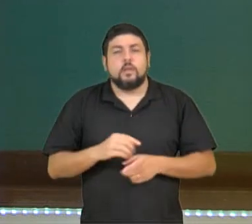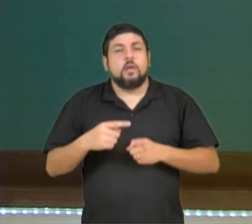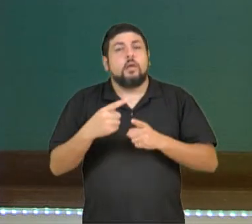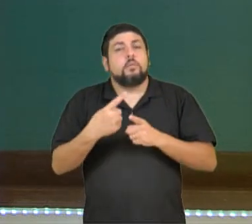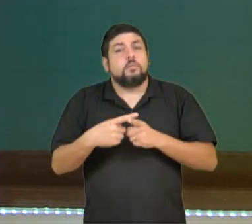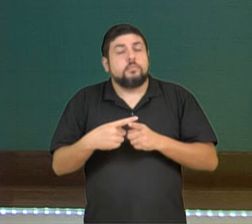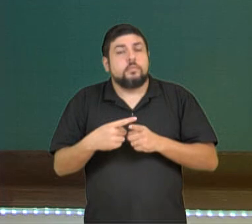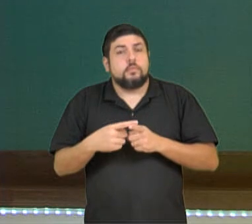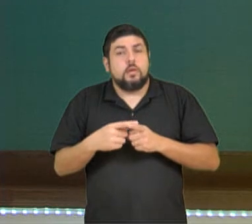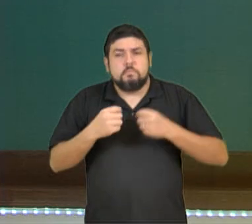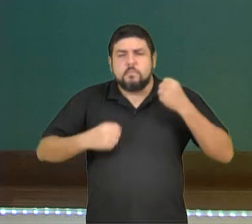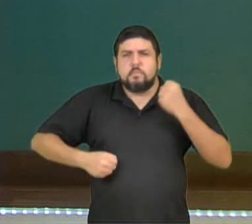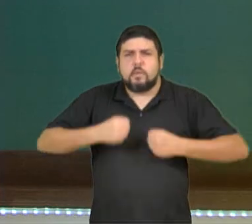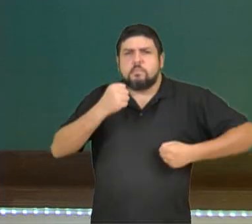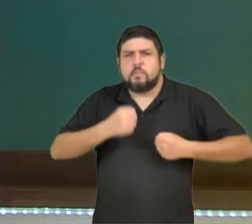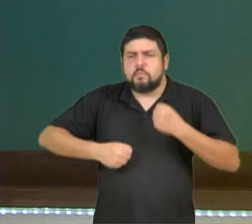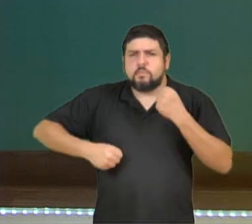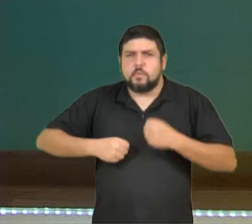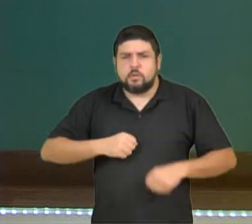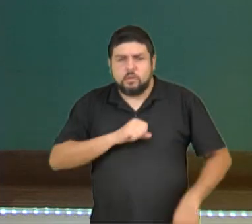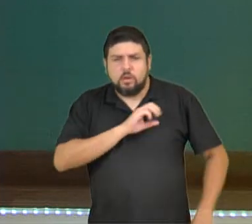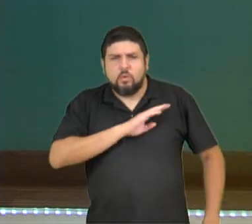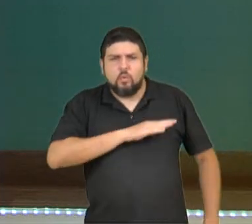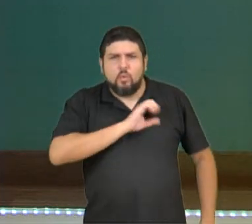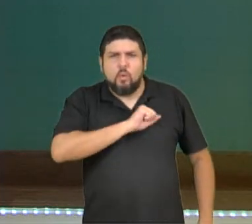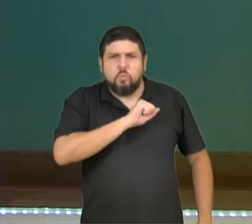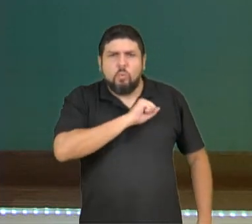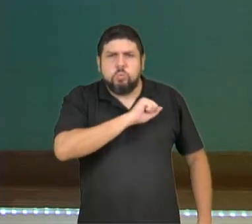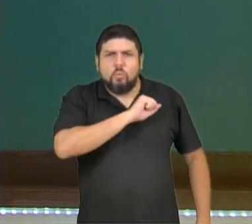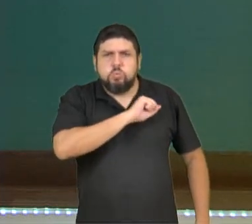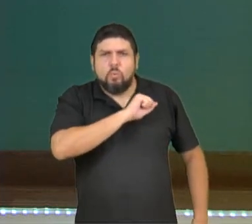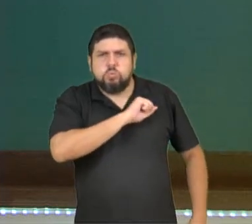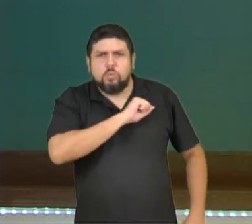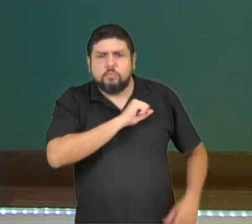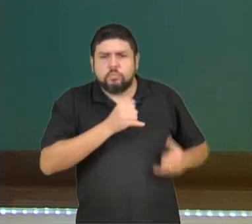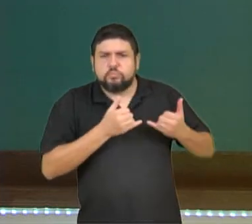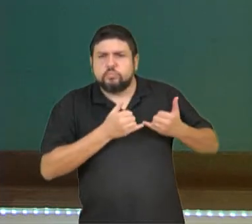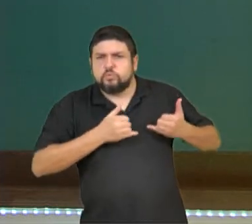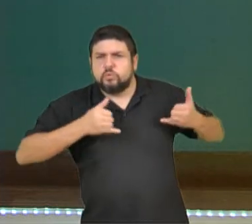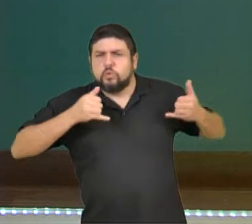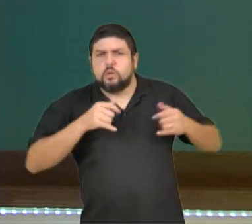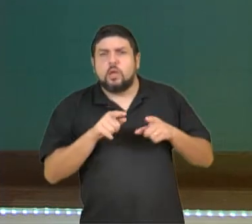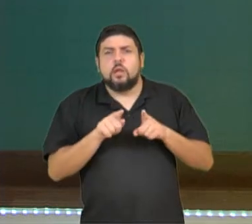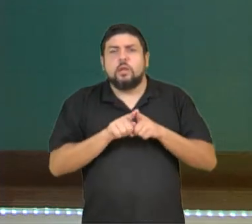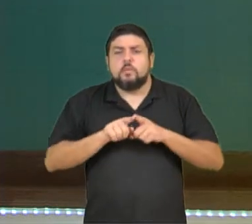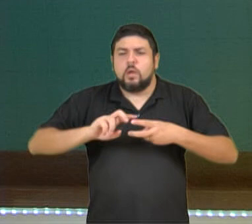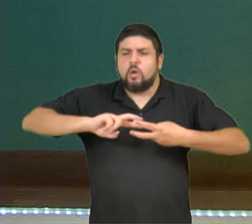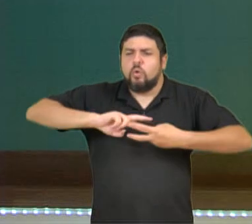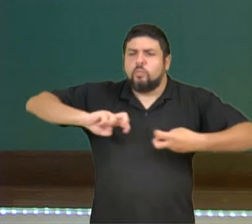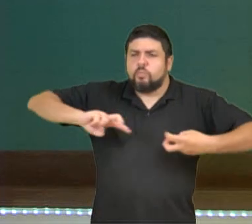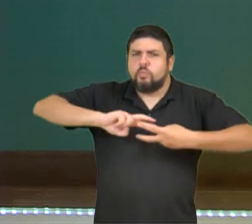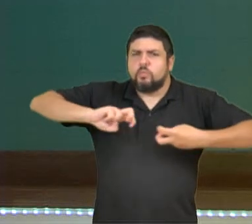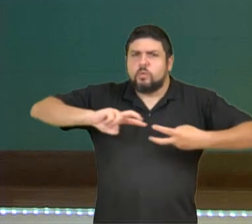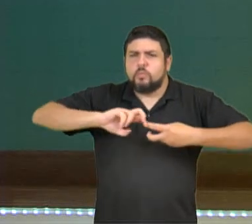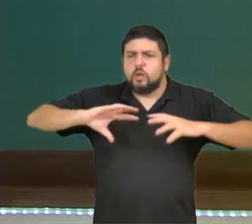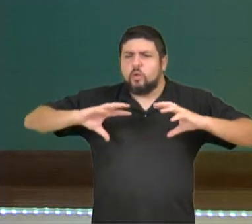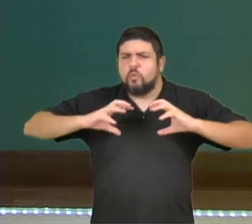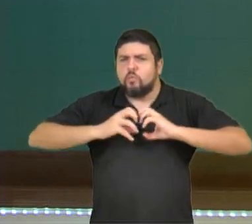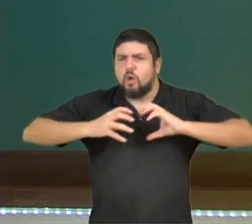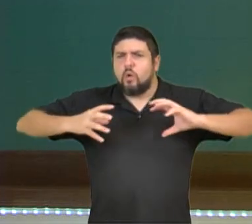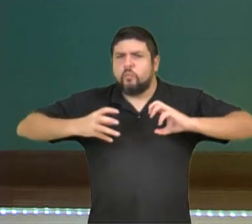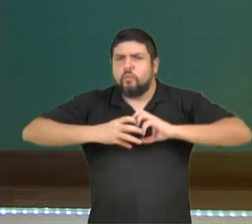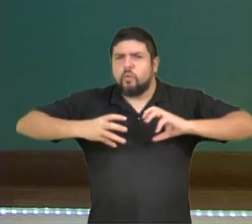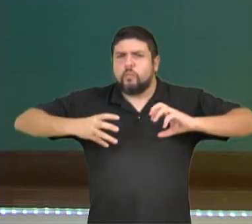pulsação das artérias e o movimento também dos músculos estimula a circulação da linfa,